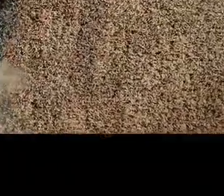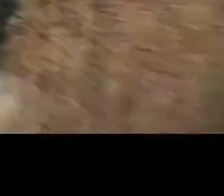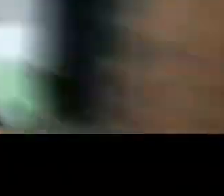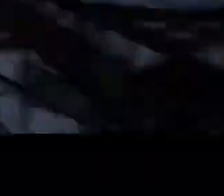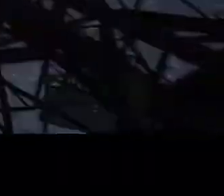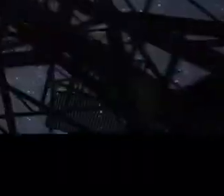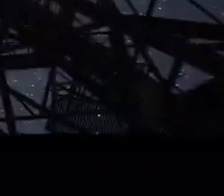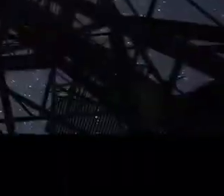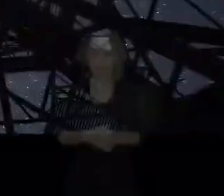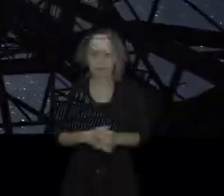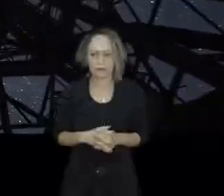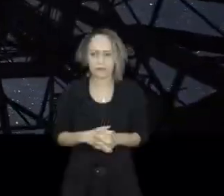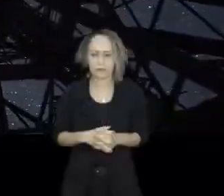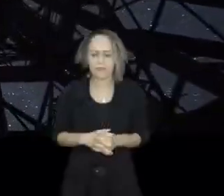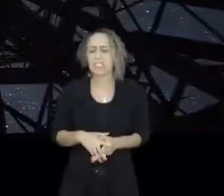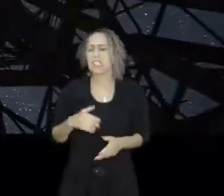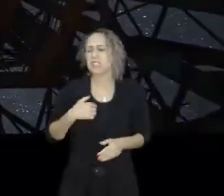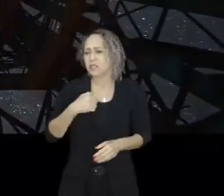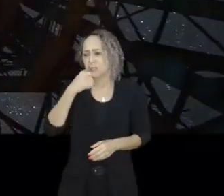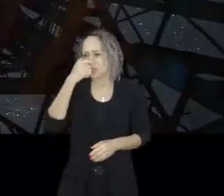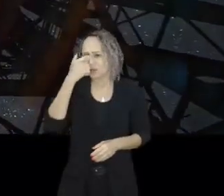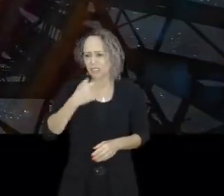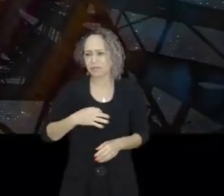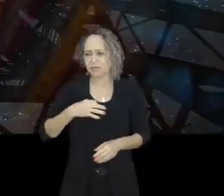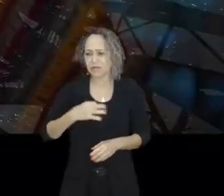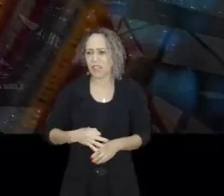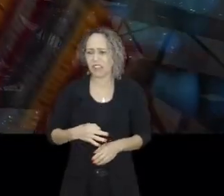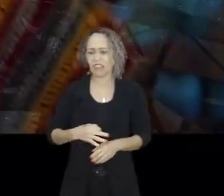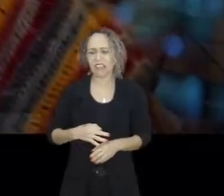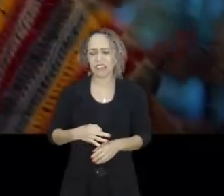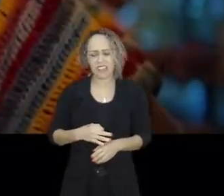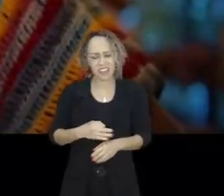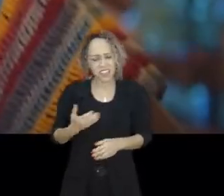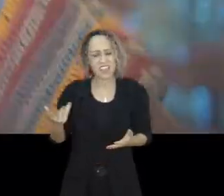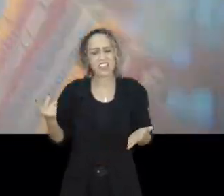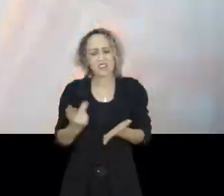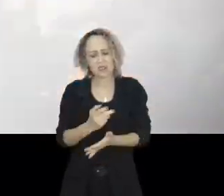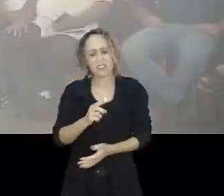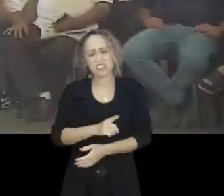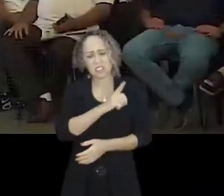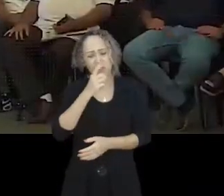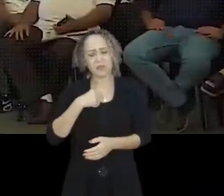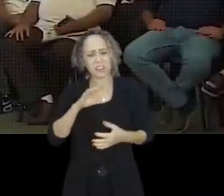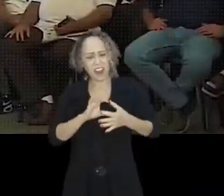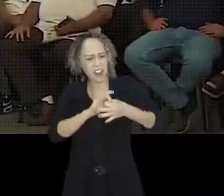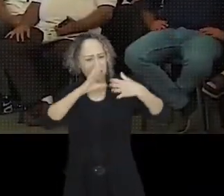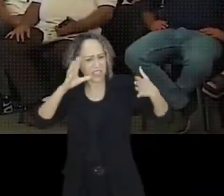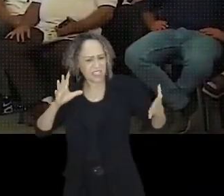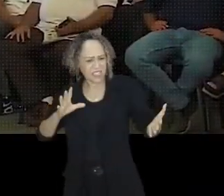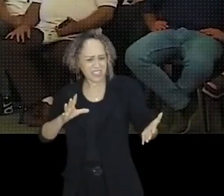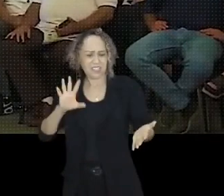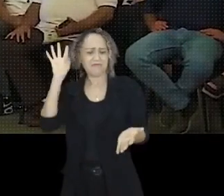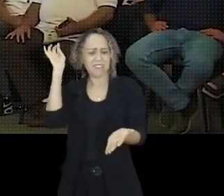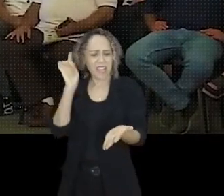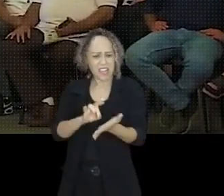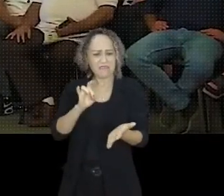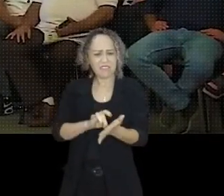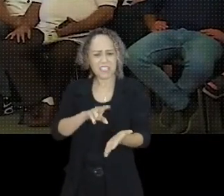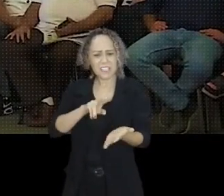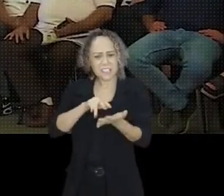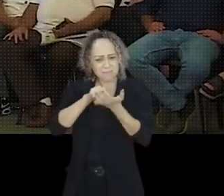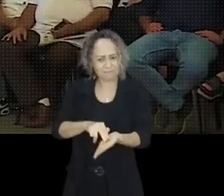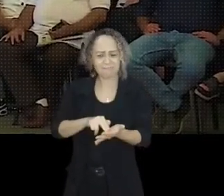Eu tinha certeza que esse dia chegaria. A verdade prevaleceu.